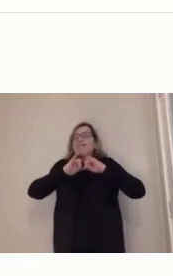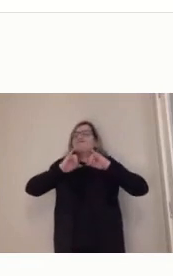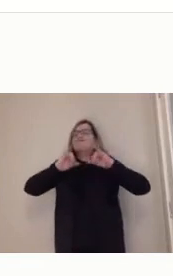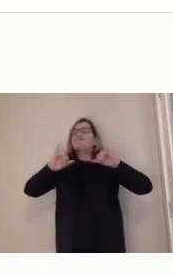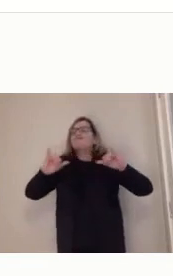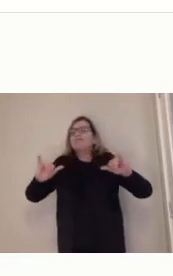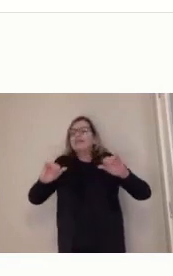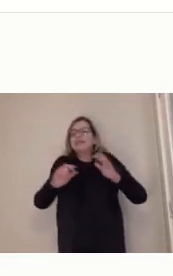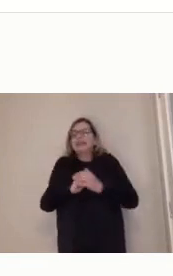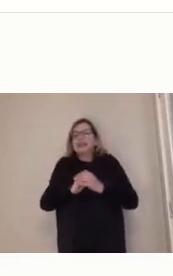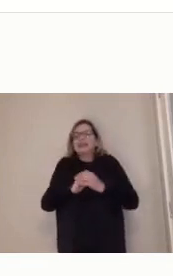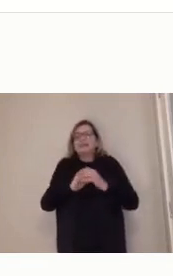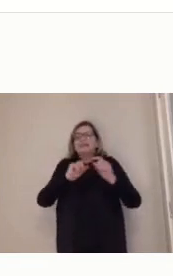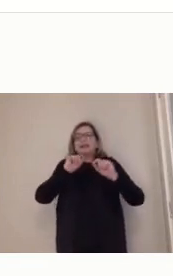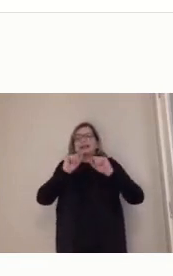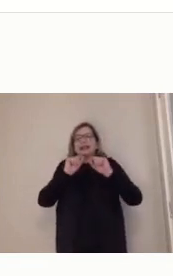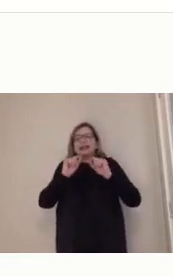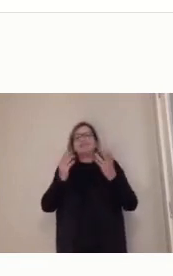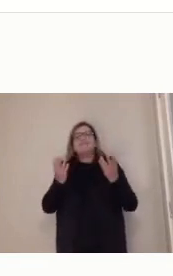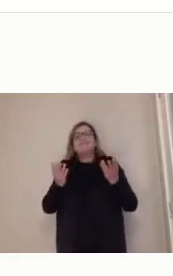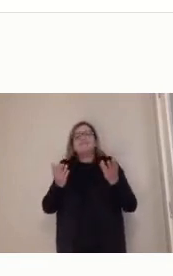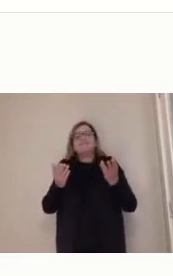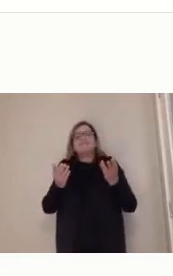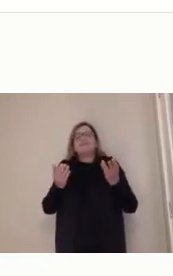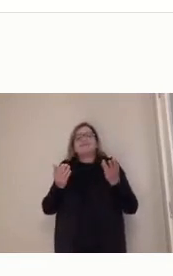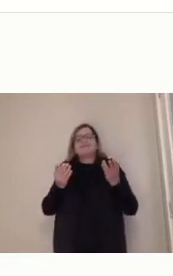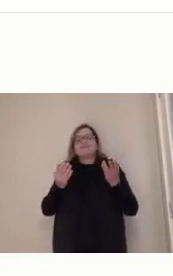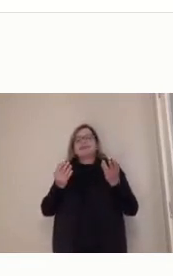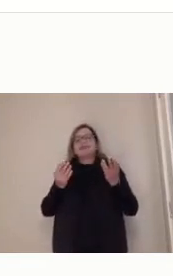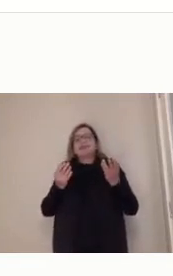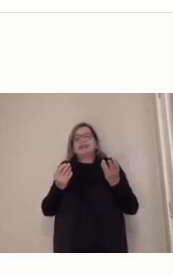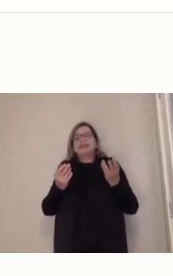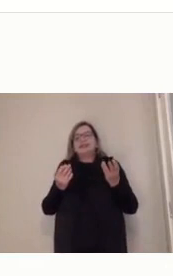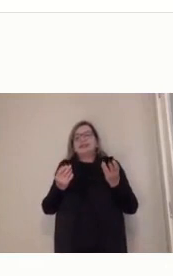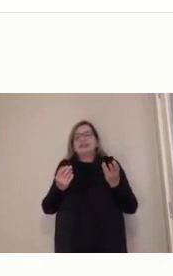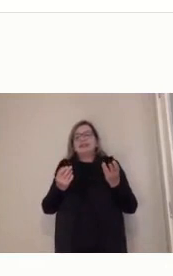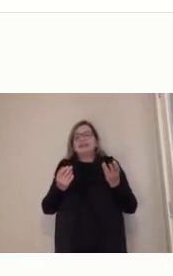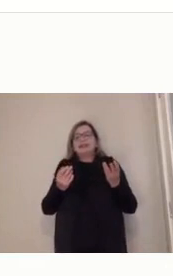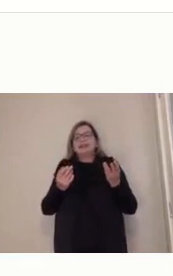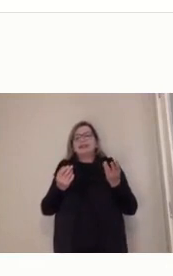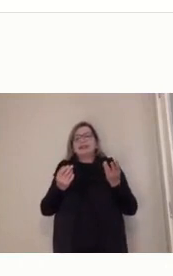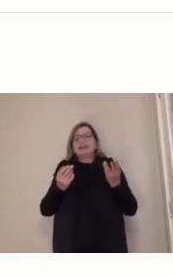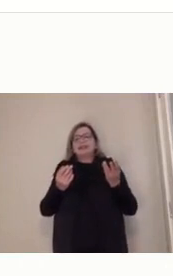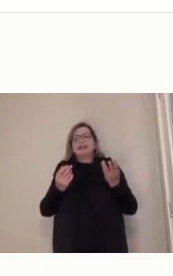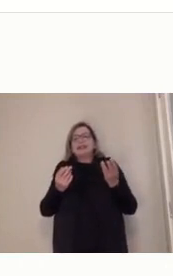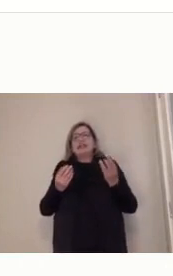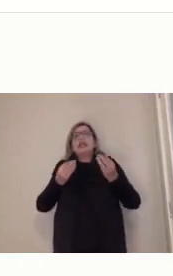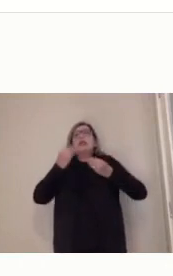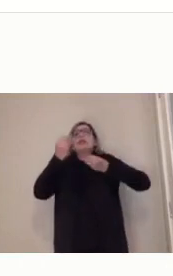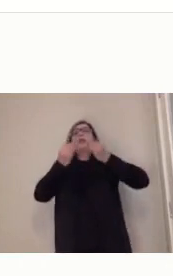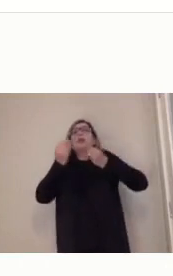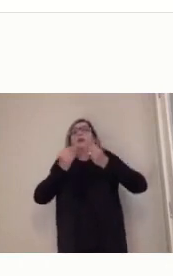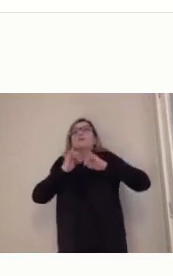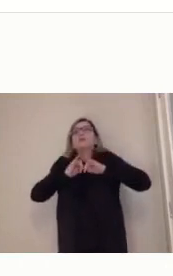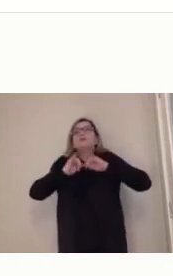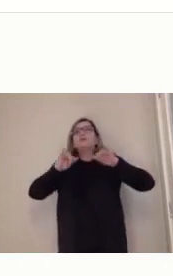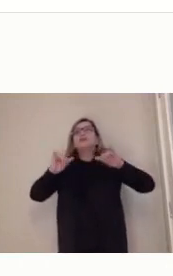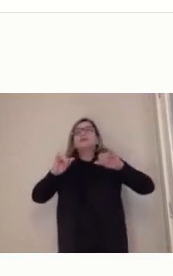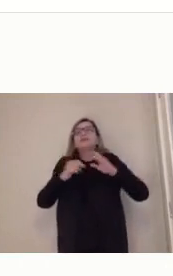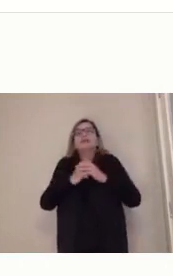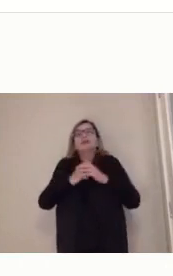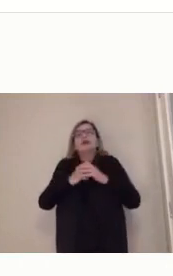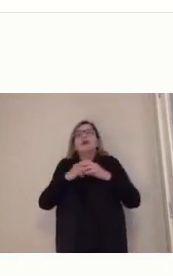né? Aí saiu a quem transmitir, como transmitir. Então, ele vai dizer o que transmitir, a quem transmitir, a como